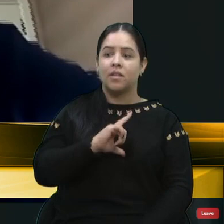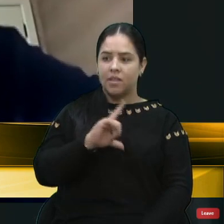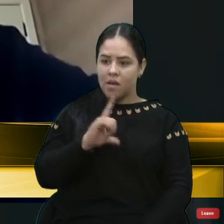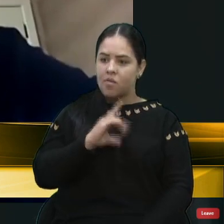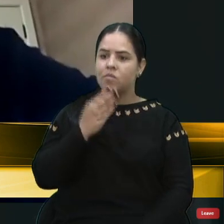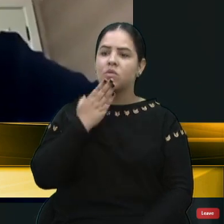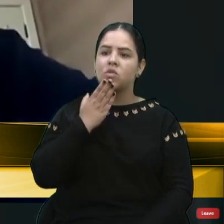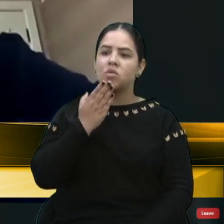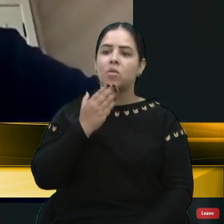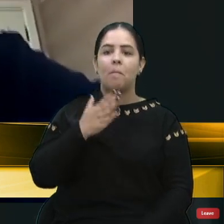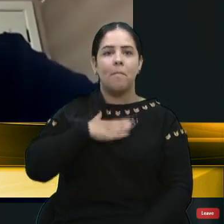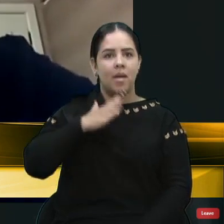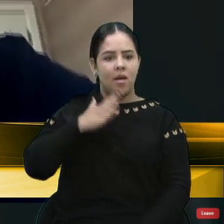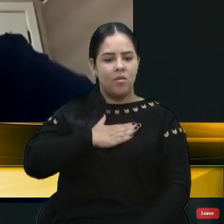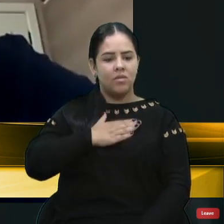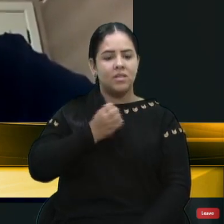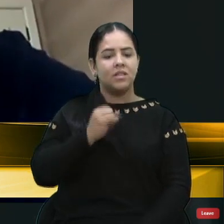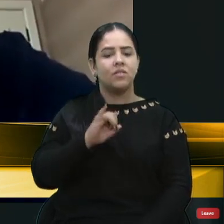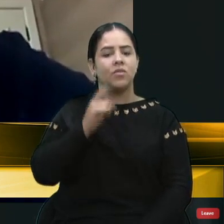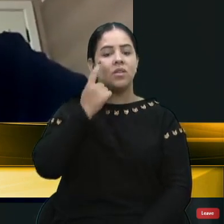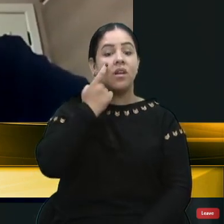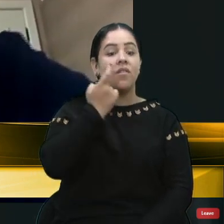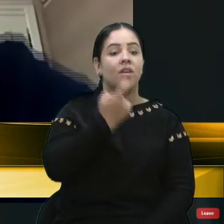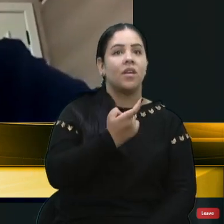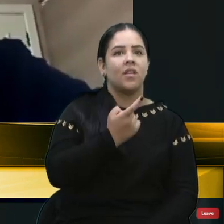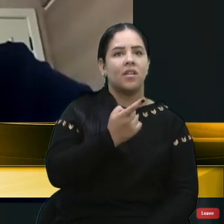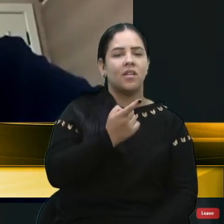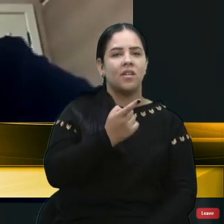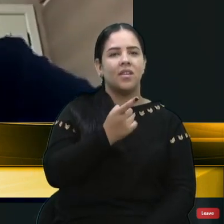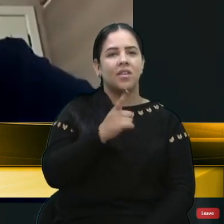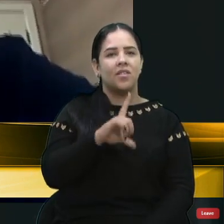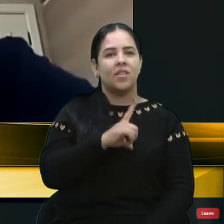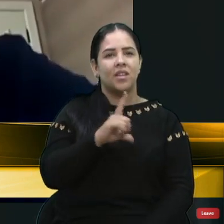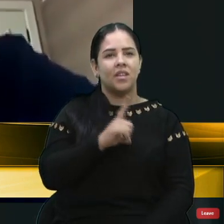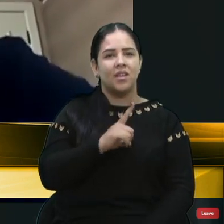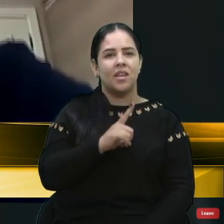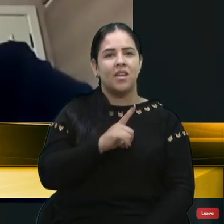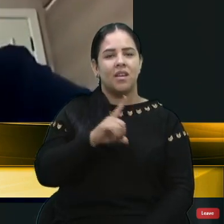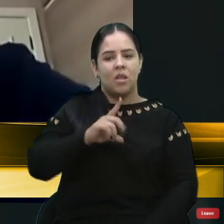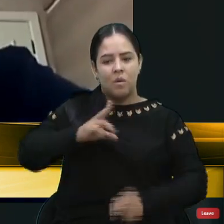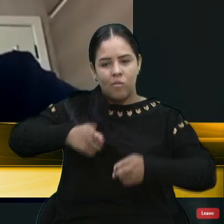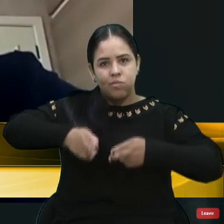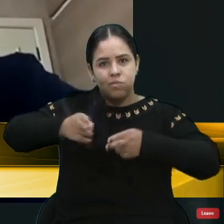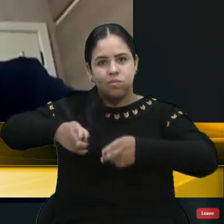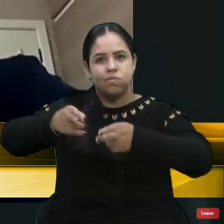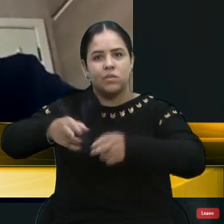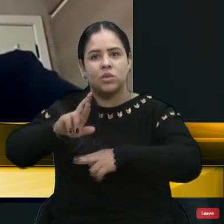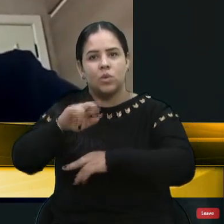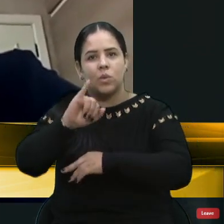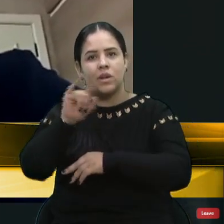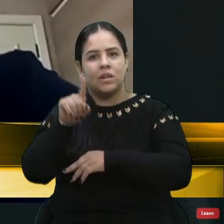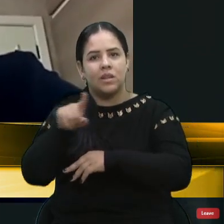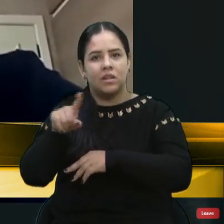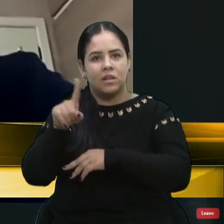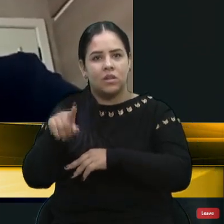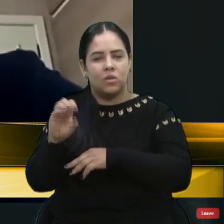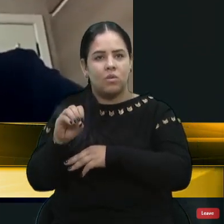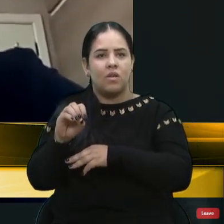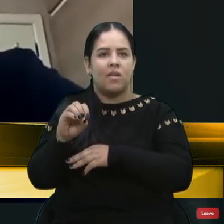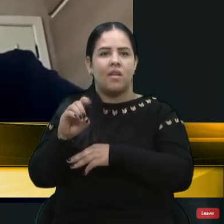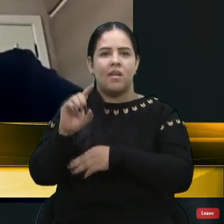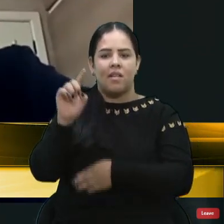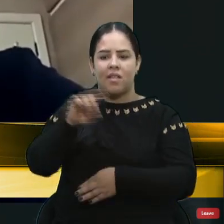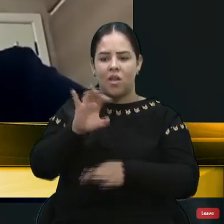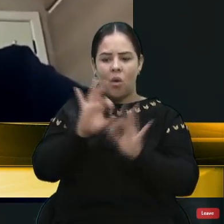até suas mãos, a respeito da estação férrea do Desil Risco. Era uma